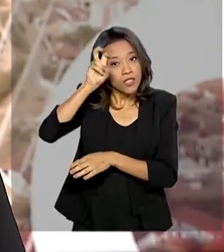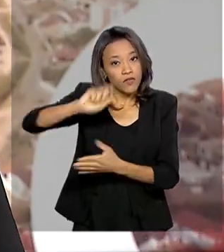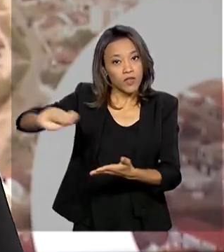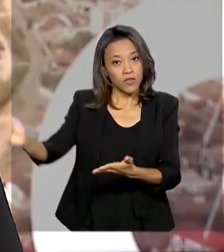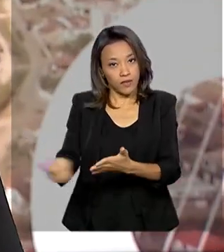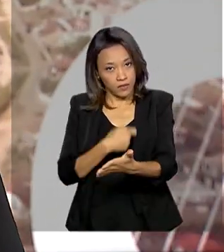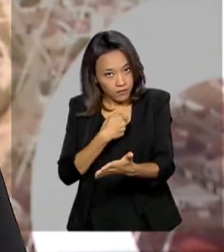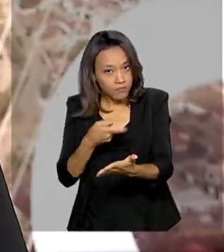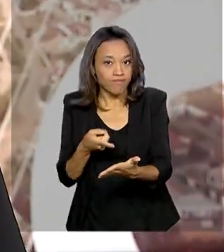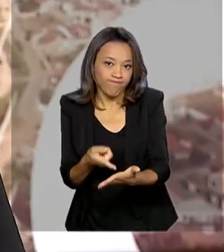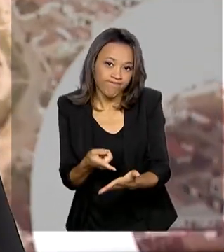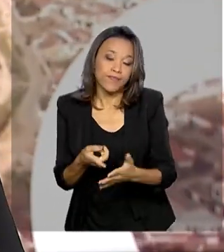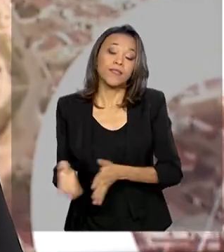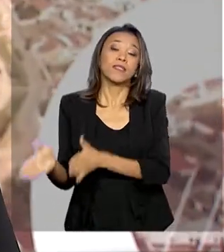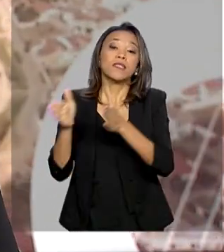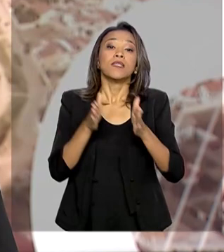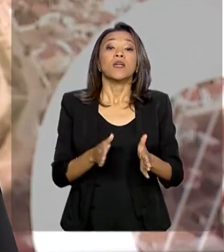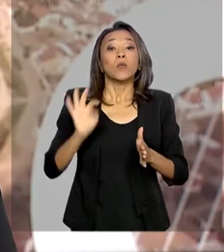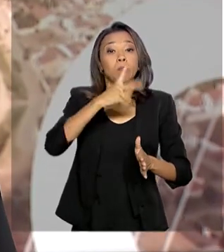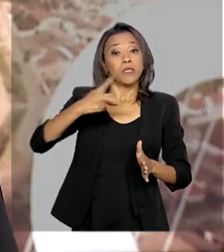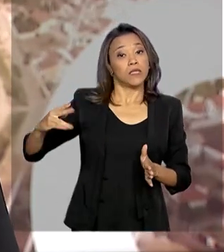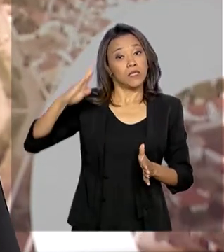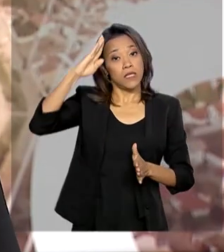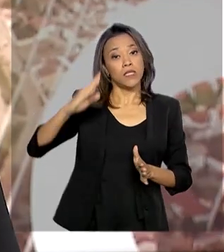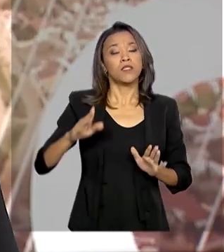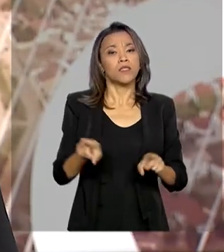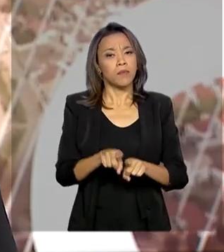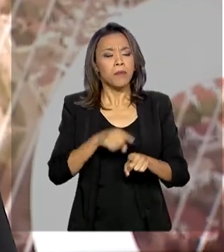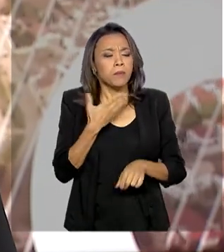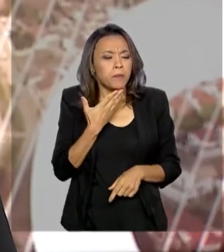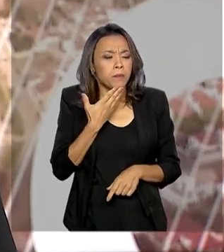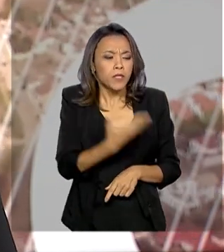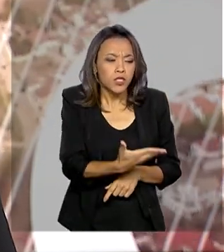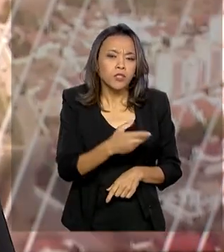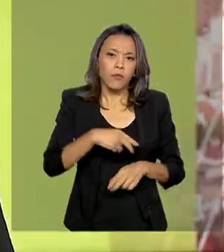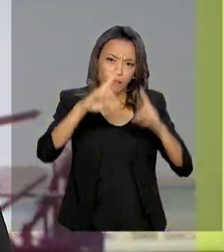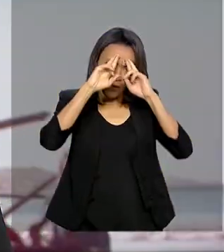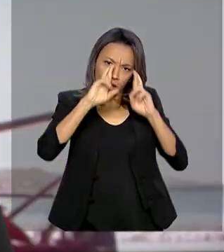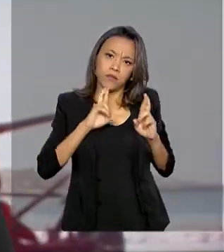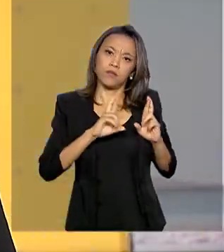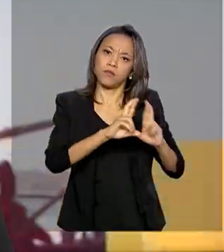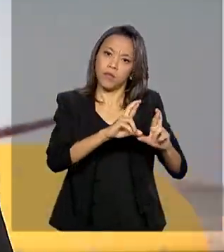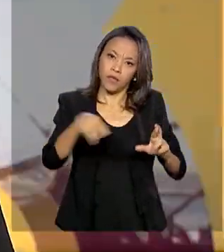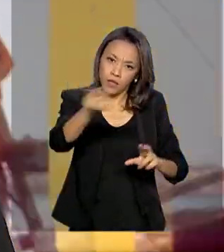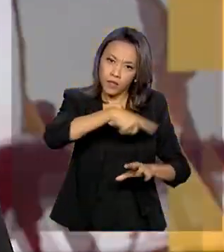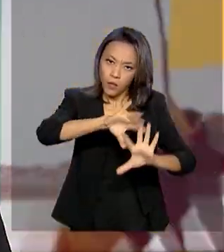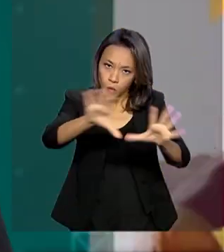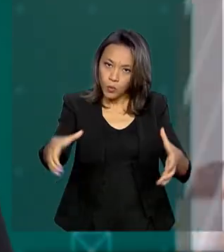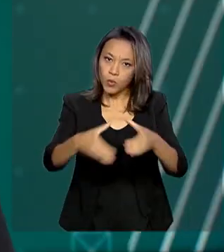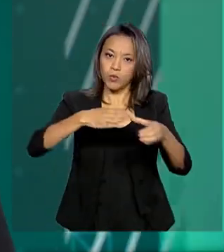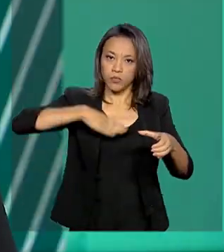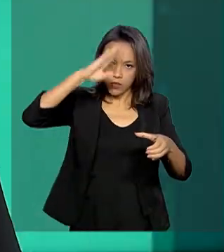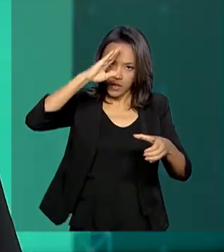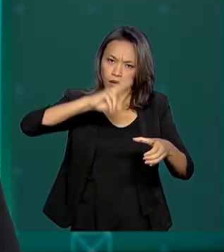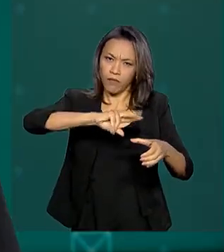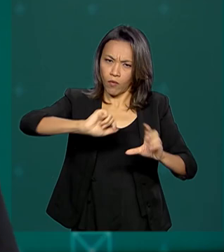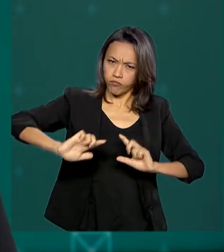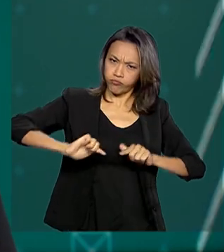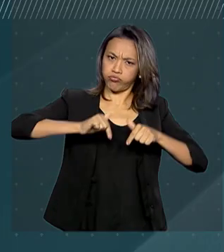do Diário Oficial. O presidente fez ainda um apelo pela garantia jurídica aos militares que vão atuar na missão.